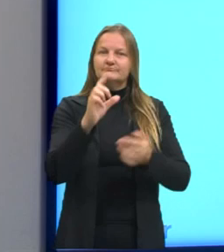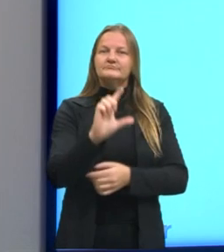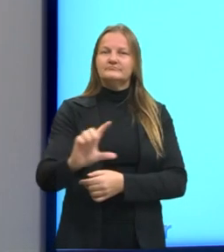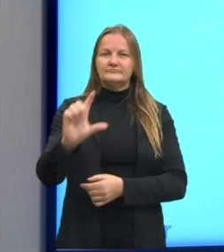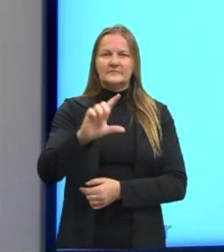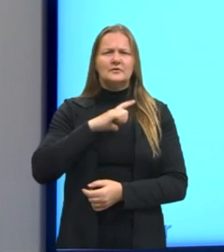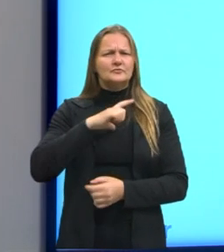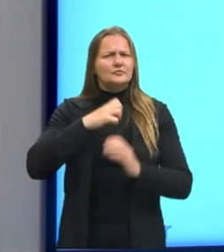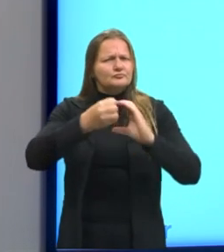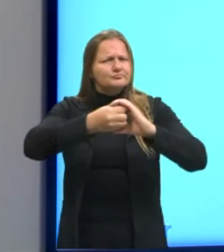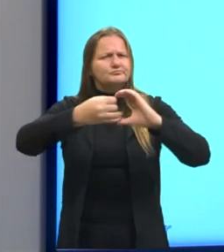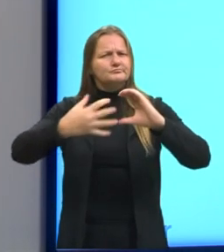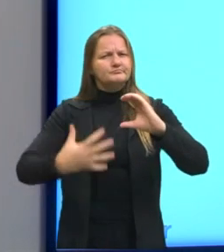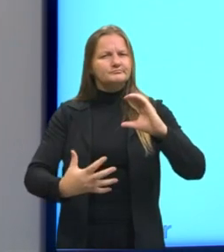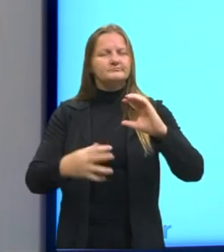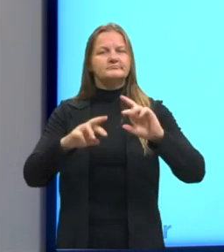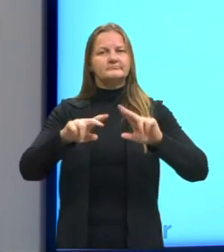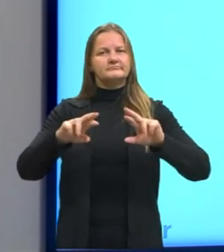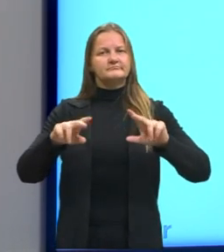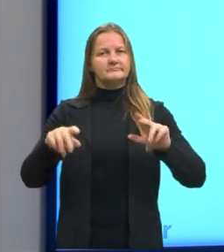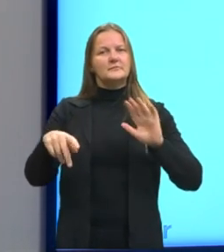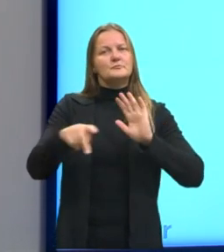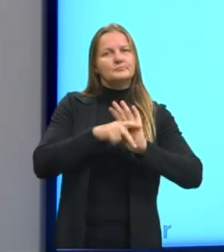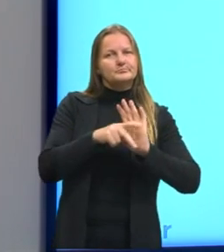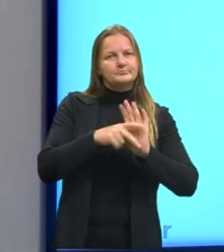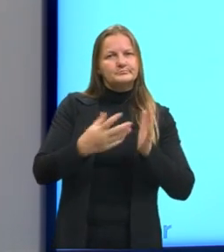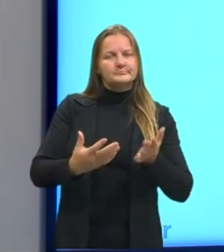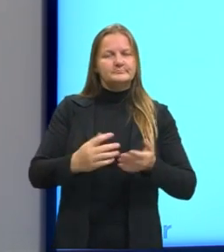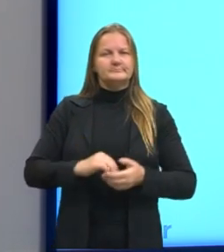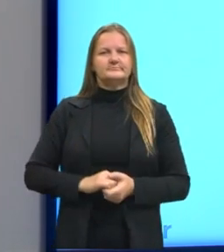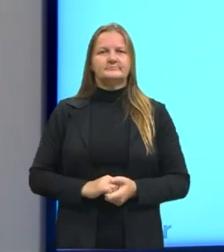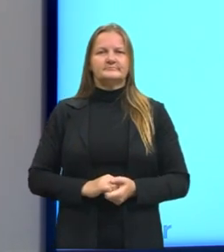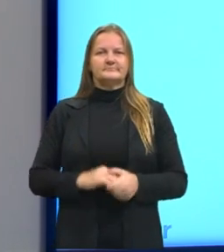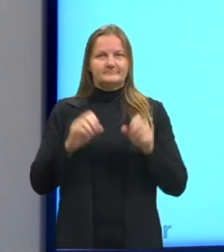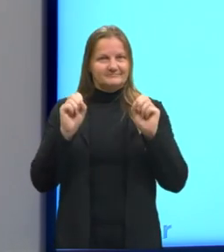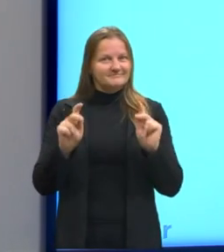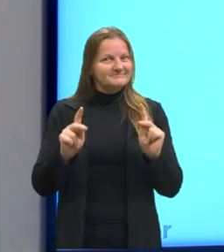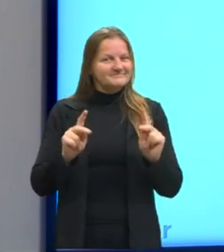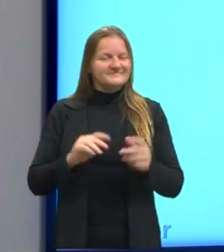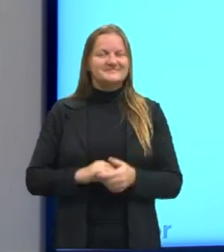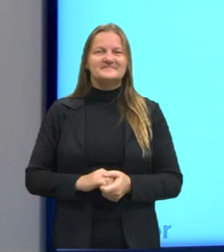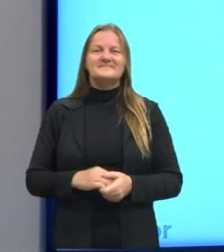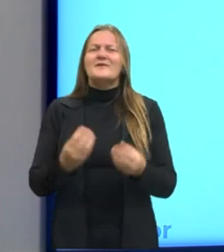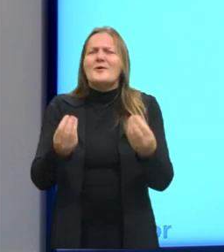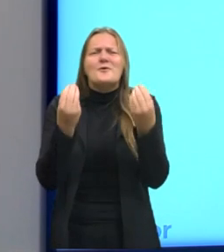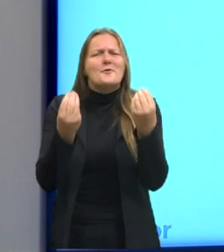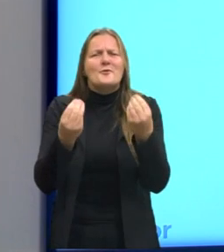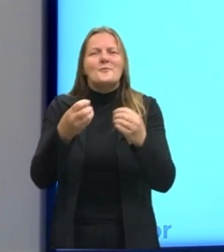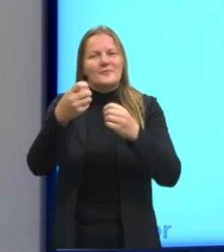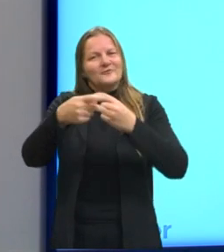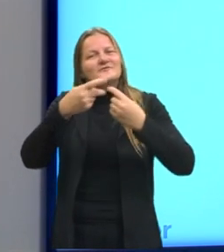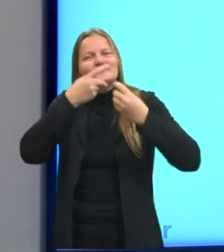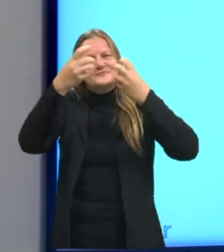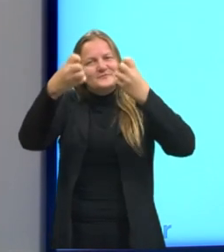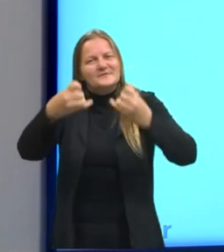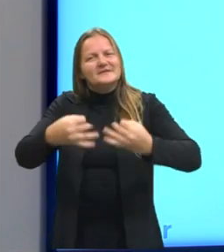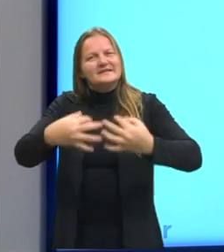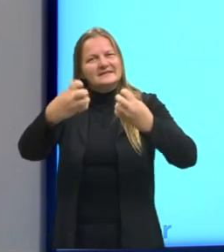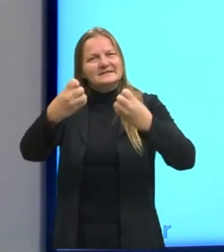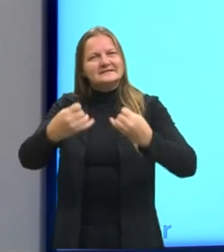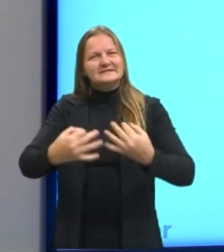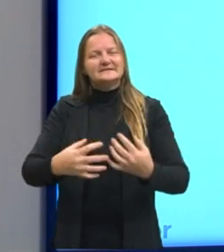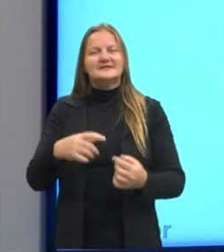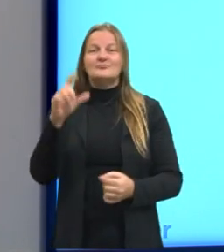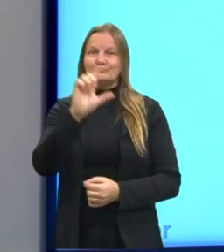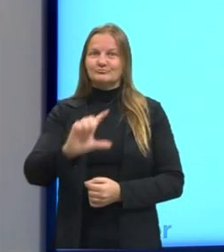possui as suas características próprias. Certo? Como comentei com vocês, a